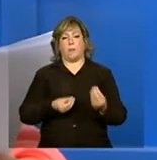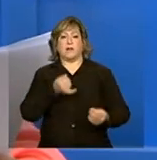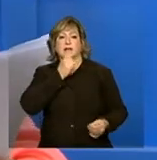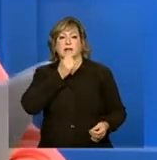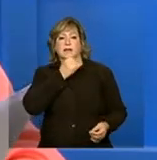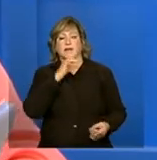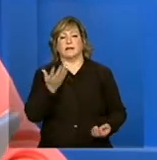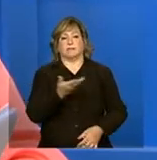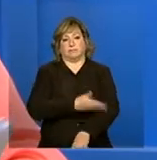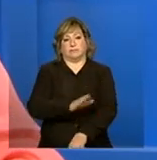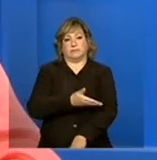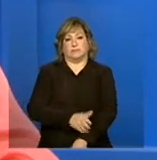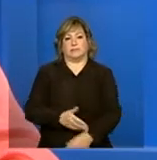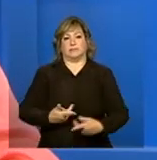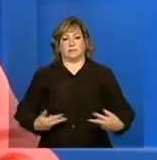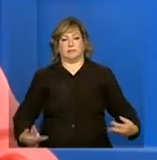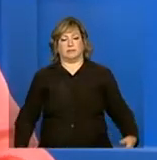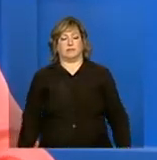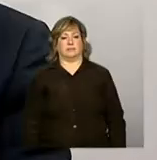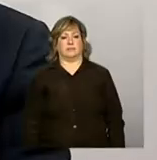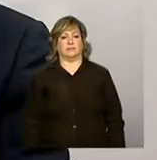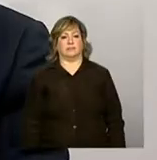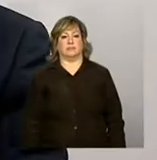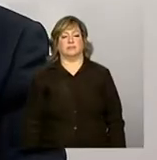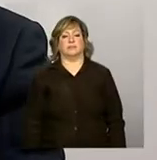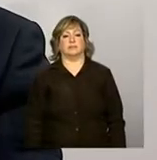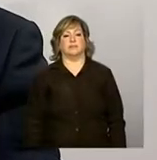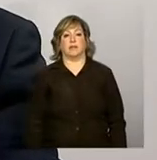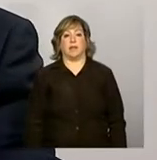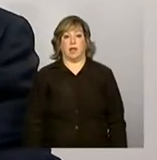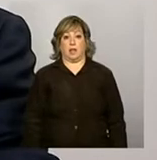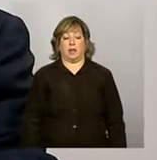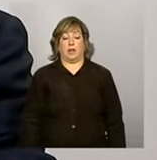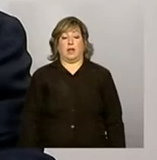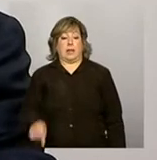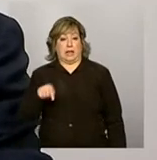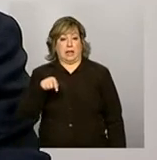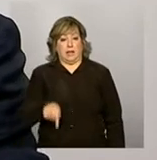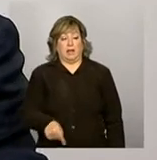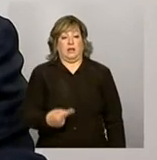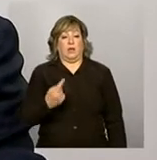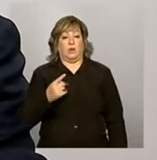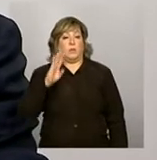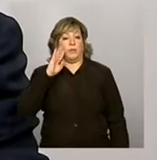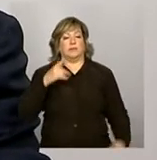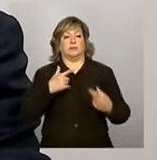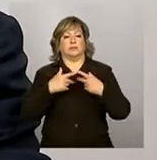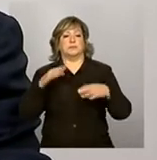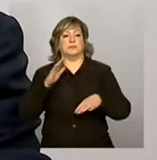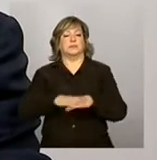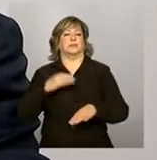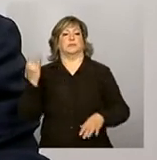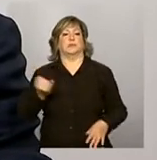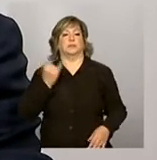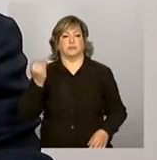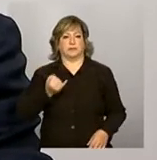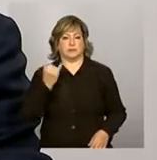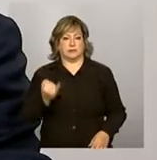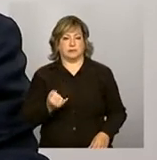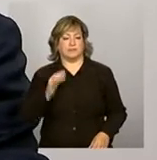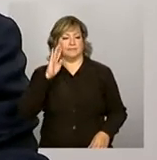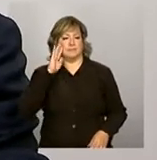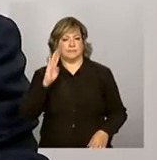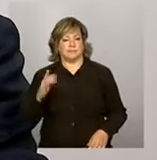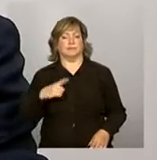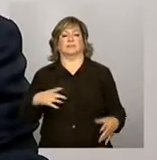capacitação. Exato. Essa é uma das atividades mais importantes, que sobrecarregam